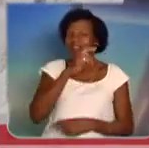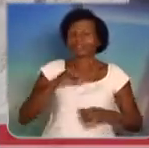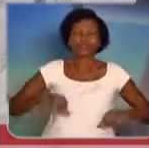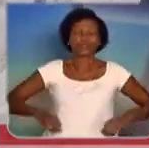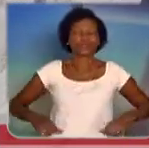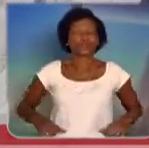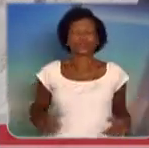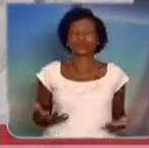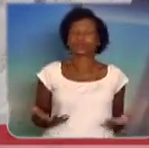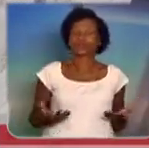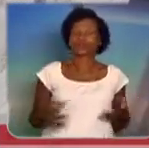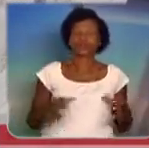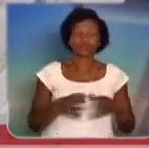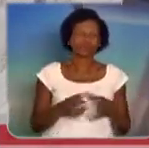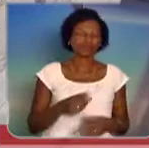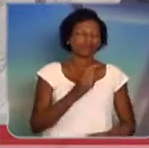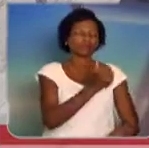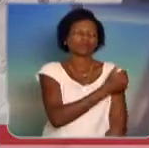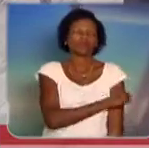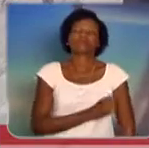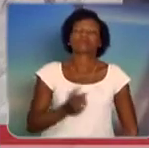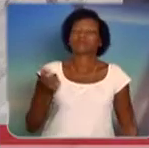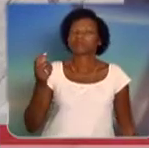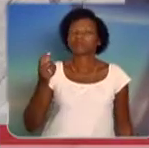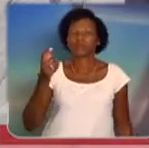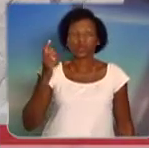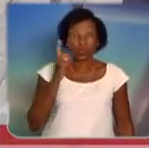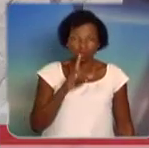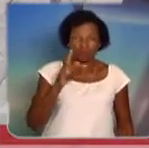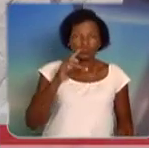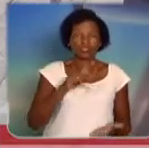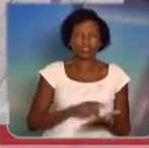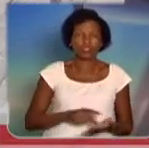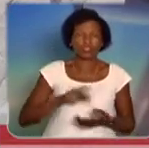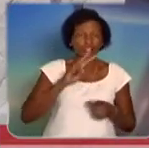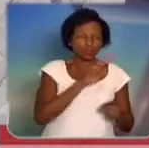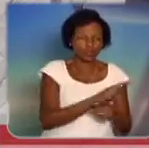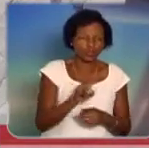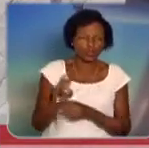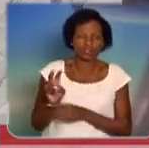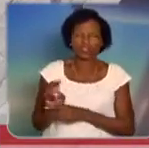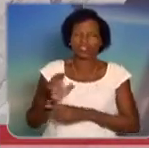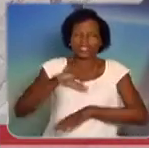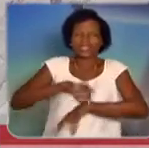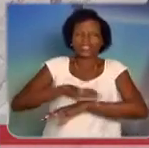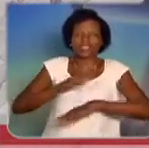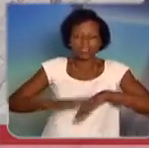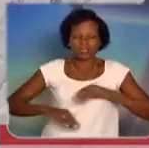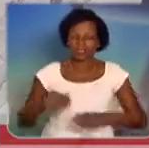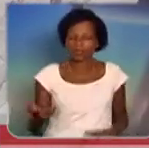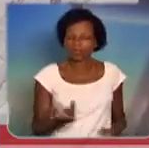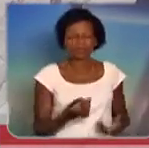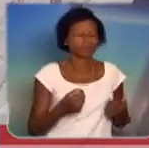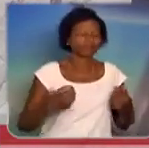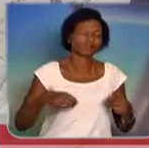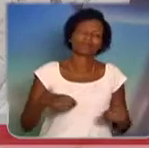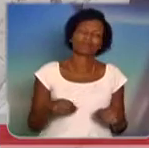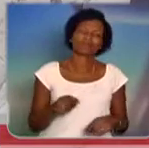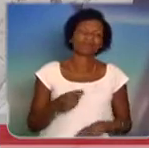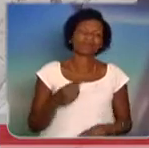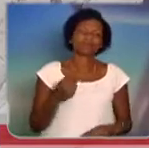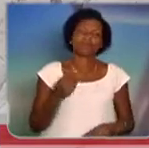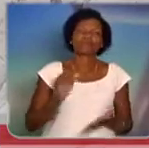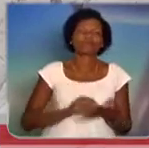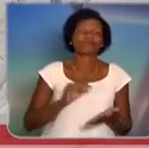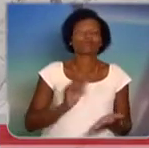tropas militares possam realmente agir, nós não teremos uma segurança eficiente e eficaz. Continuaremos da maneira que está. Então,